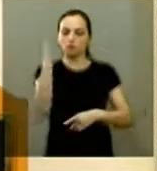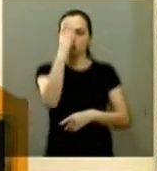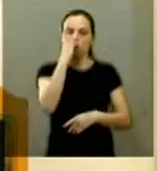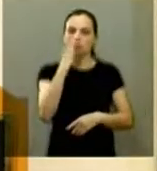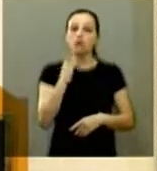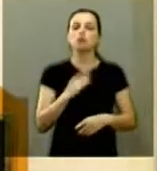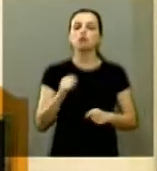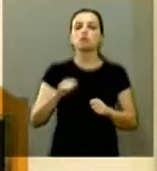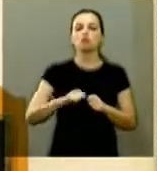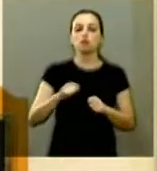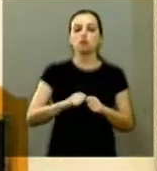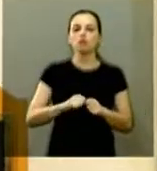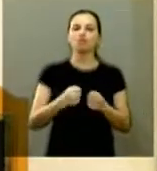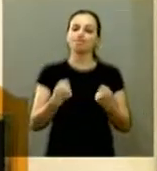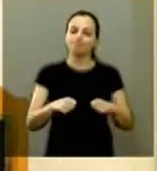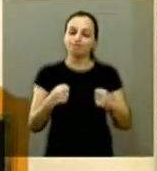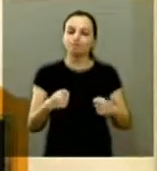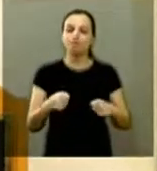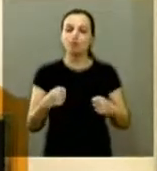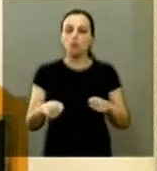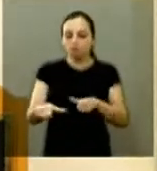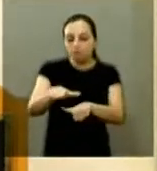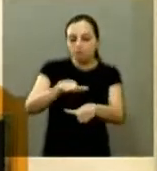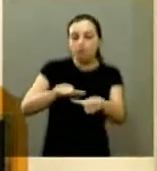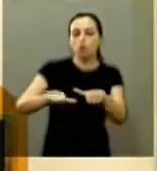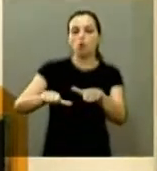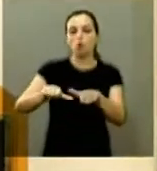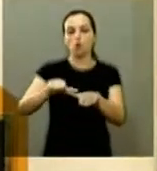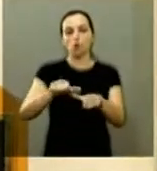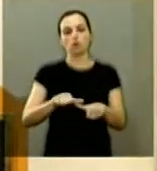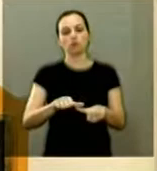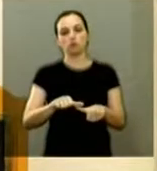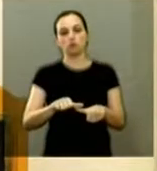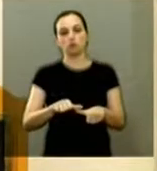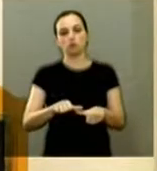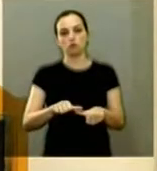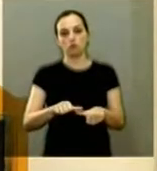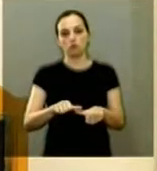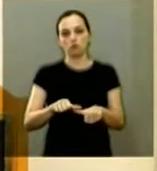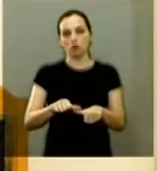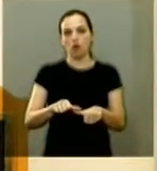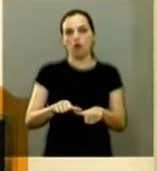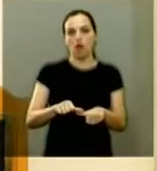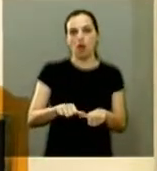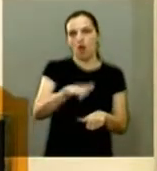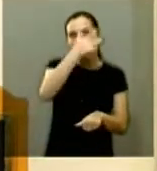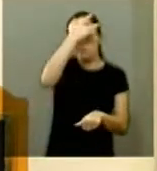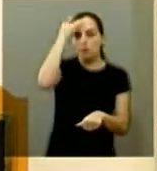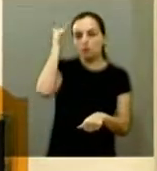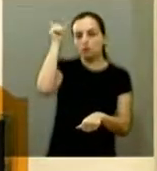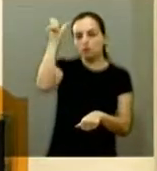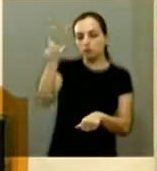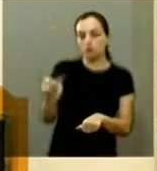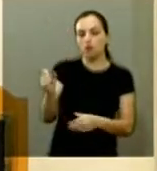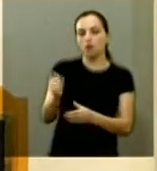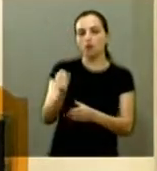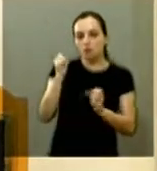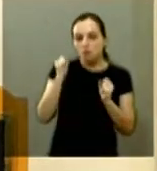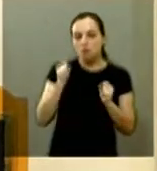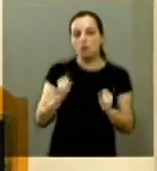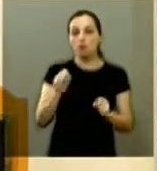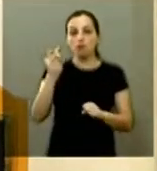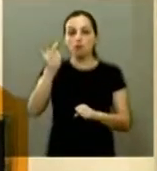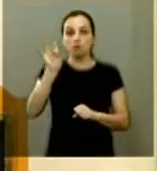faz necessário ser alterado de forma radical. cabe àqueles que estão hoje no poder em especial PT